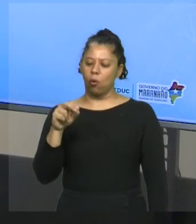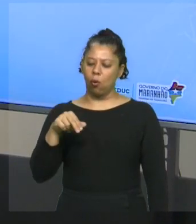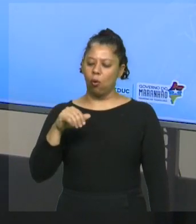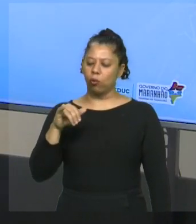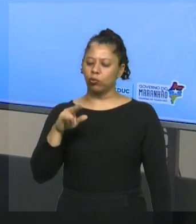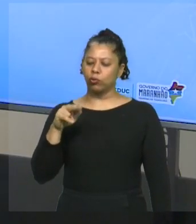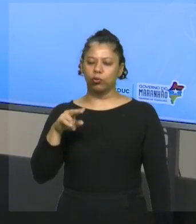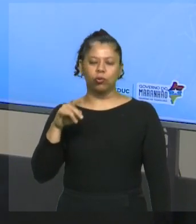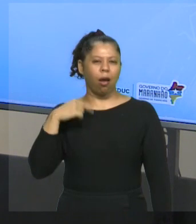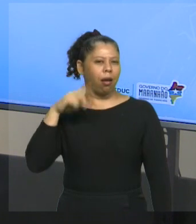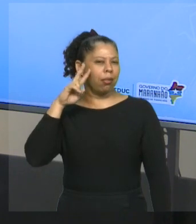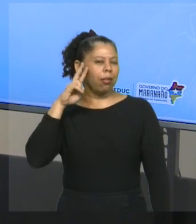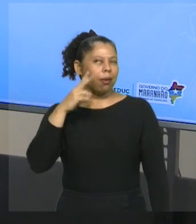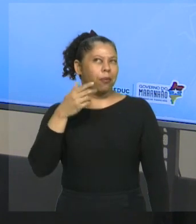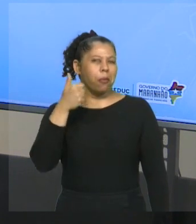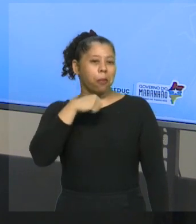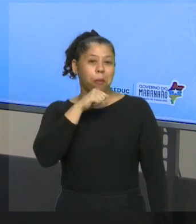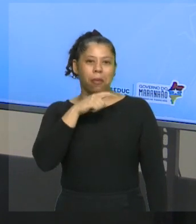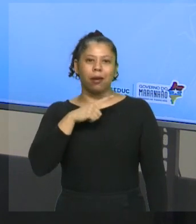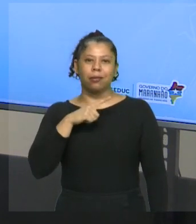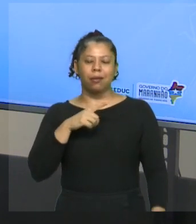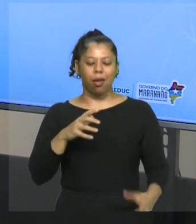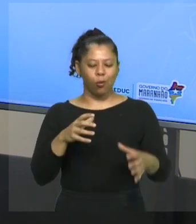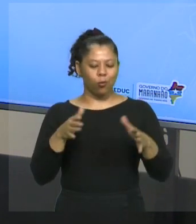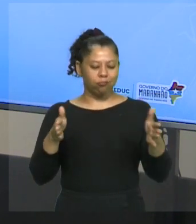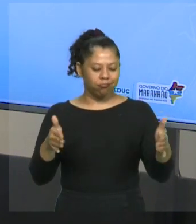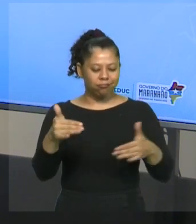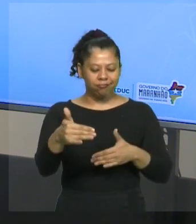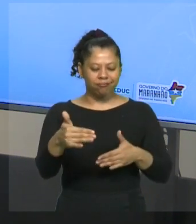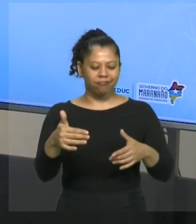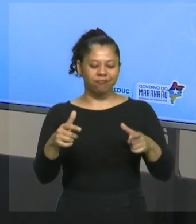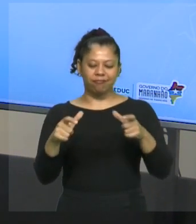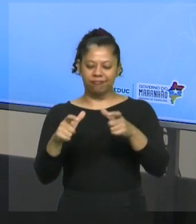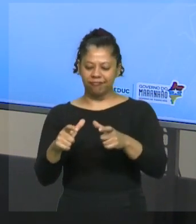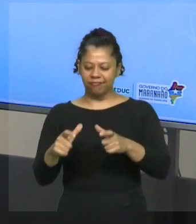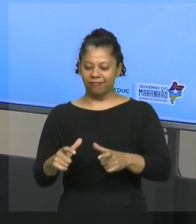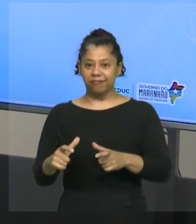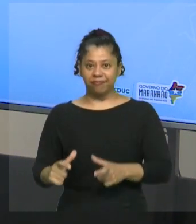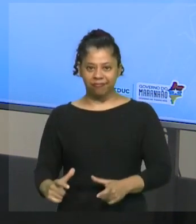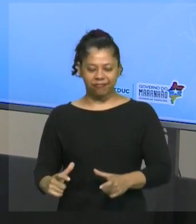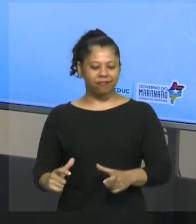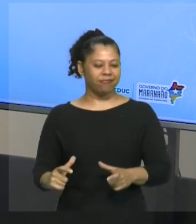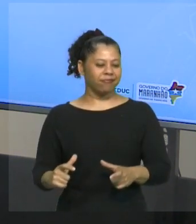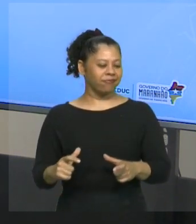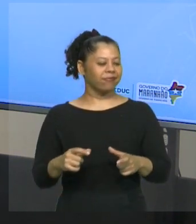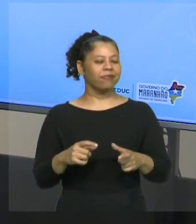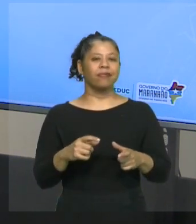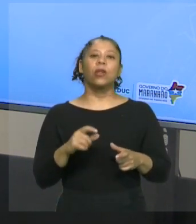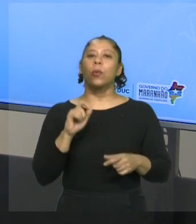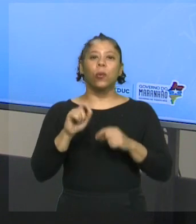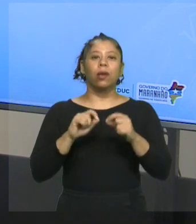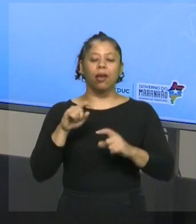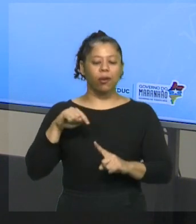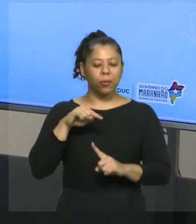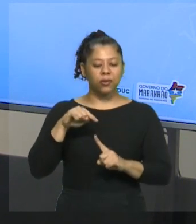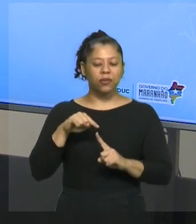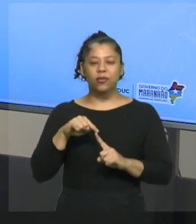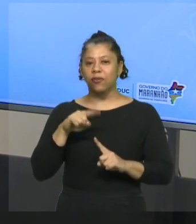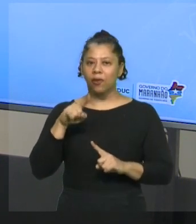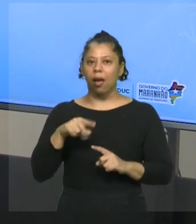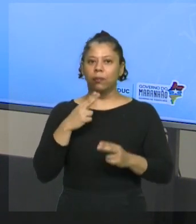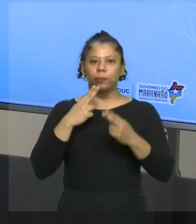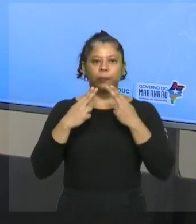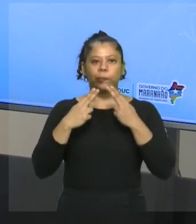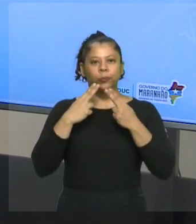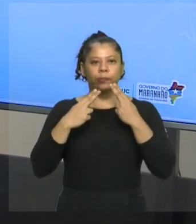jantar da minha mãe. O conjunto de jantar é formado por peças que têm uma finalidade, que é, no caso,